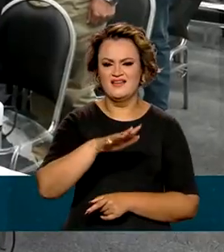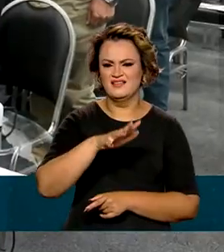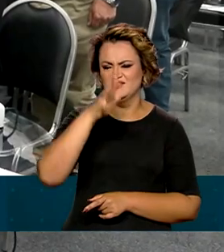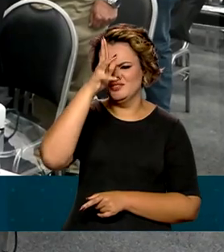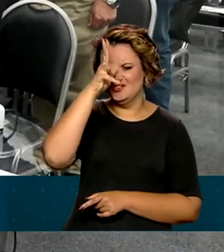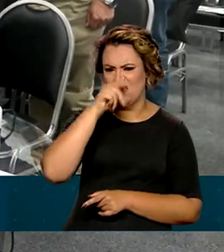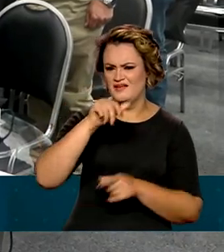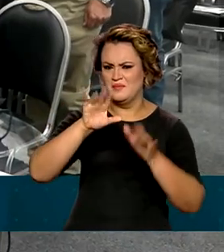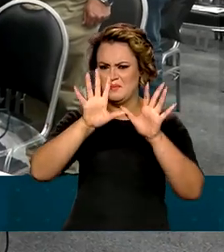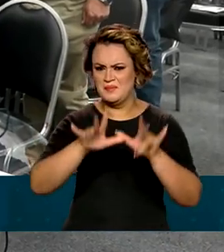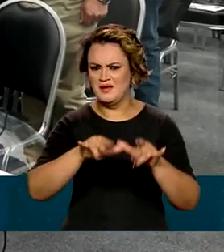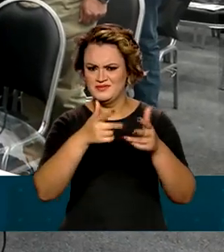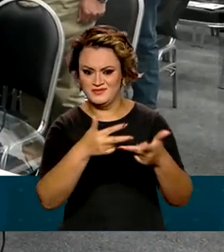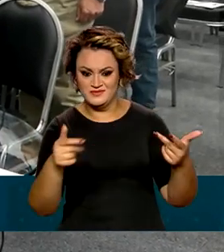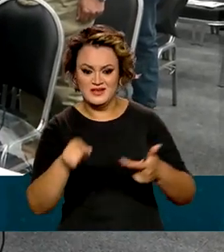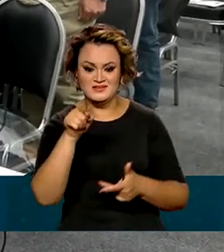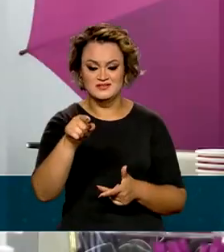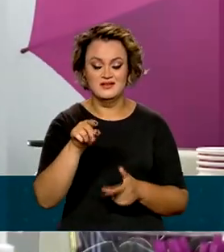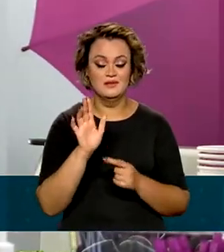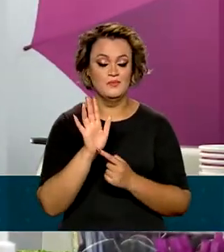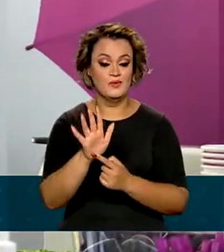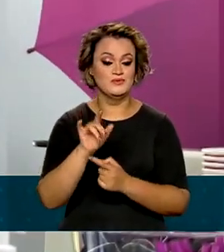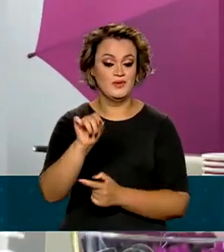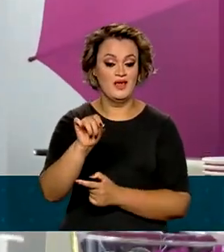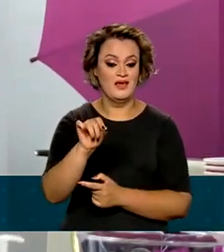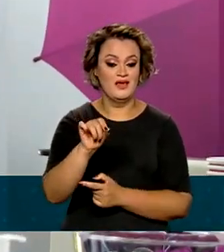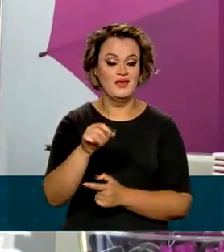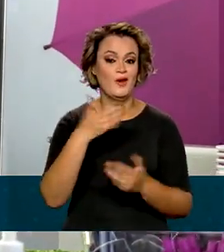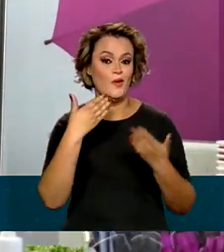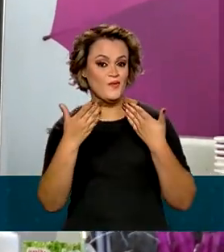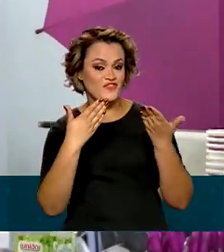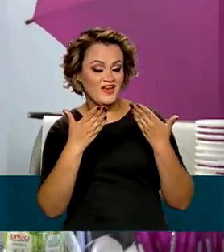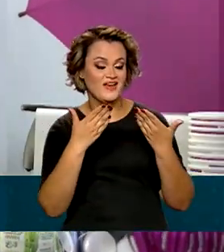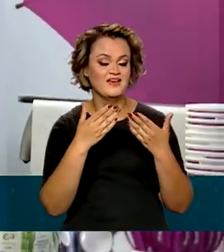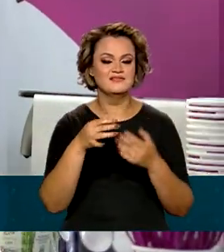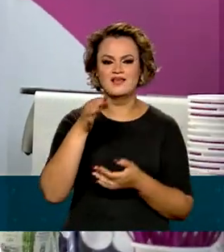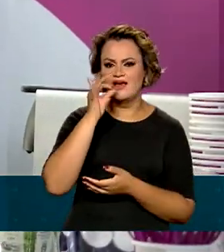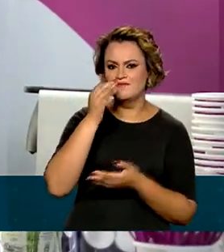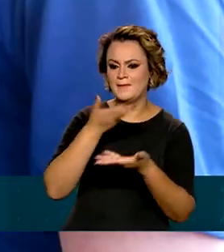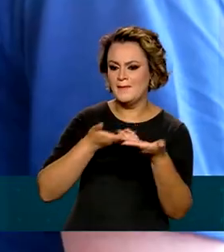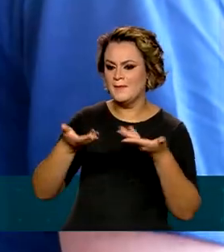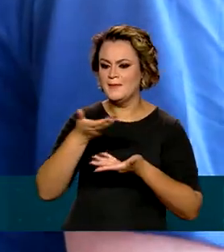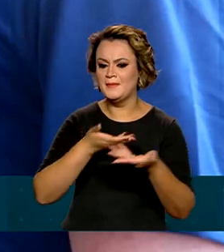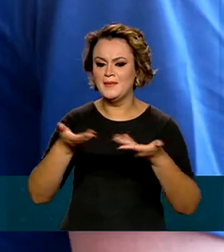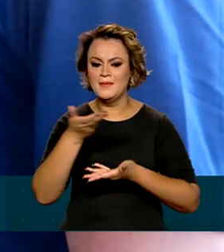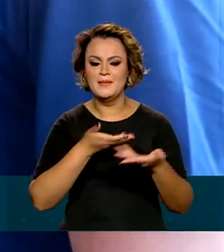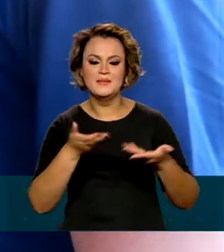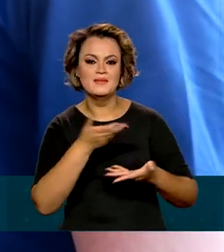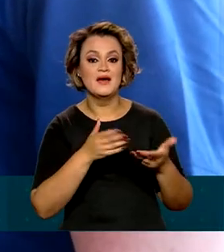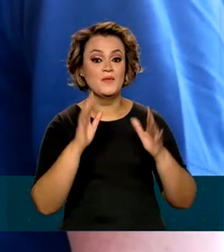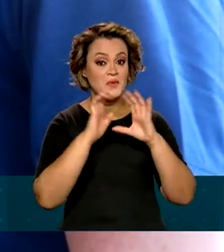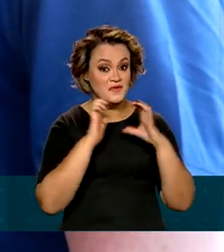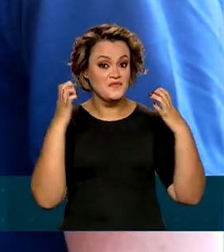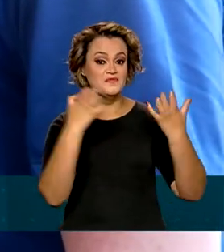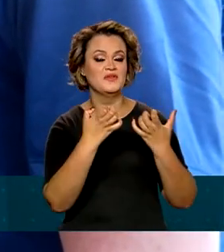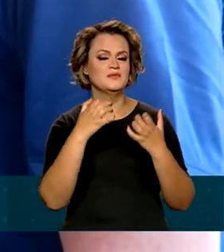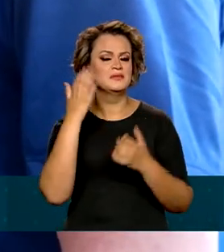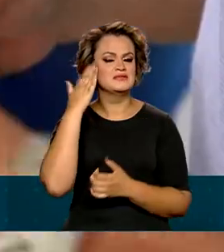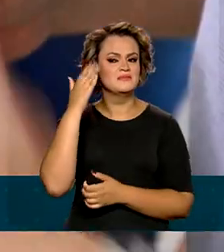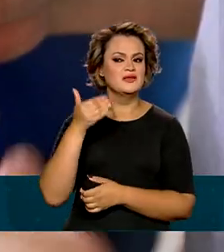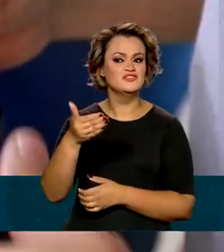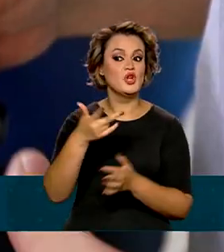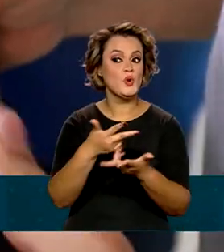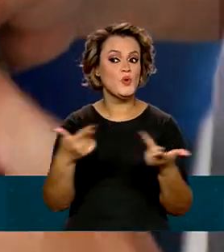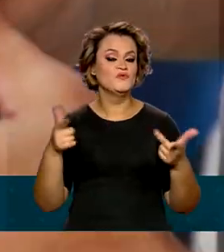aves trocaram o campo pelo crachá. Entre uma conversa e um cafezinho, participaram de um evento para saber